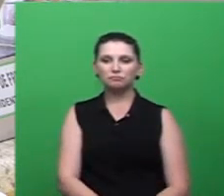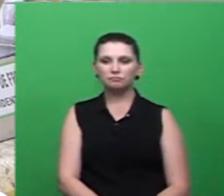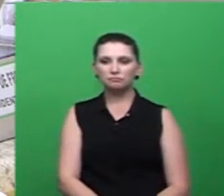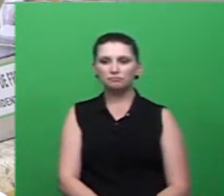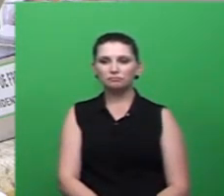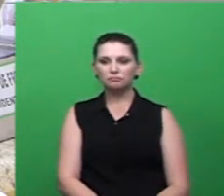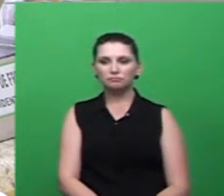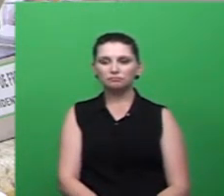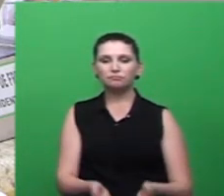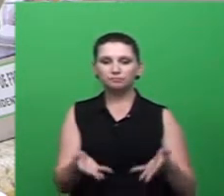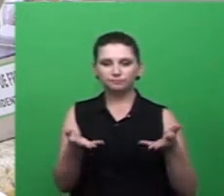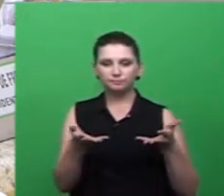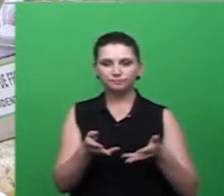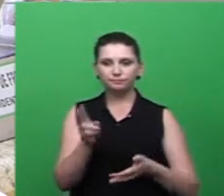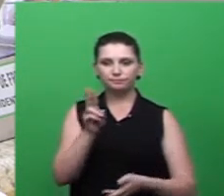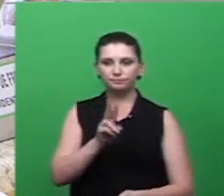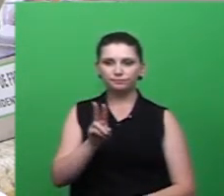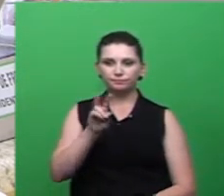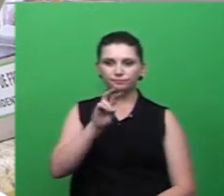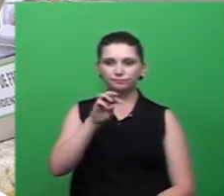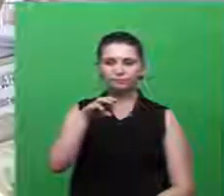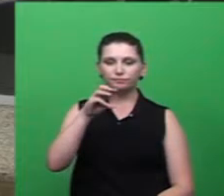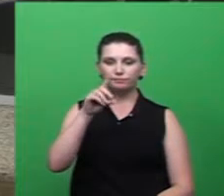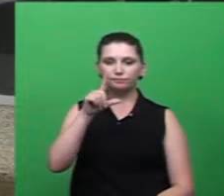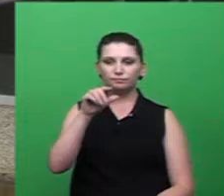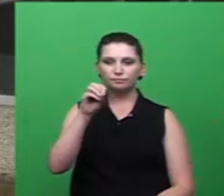com a palavra o vereador José Carlos Mello